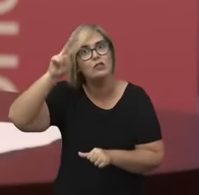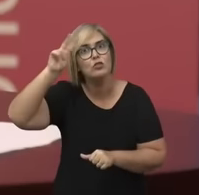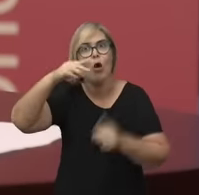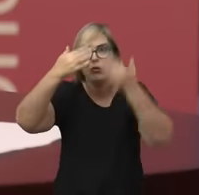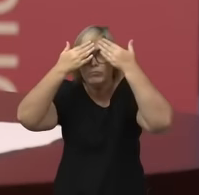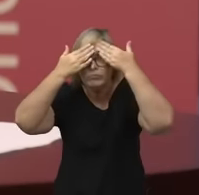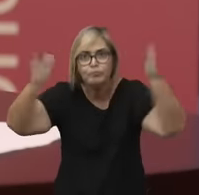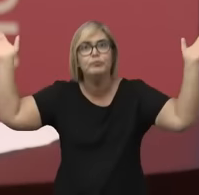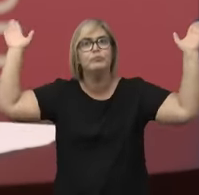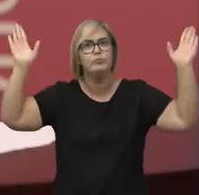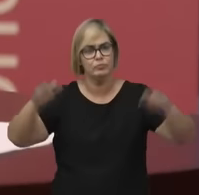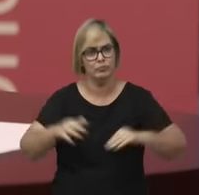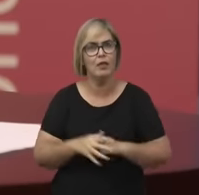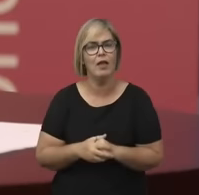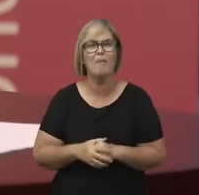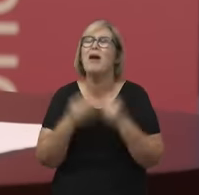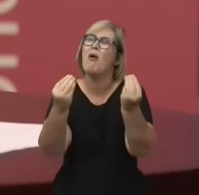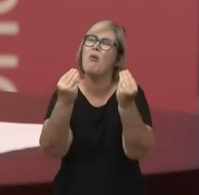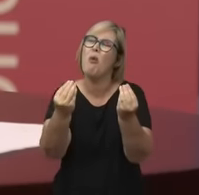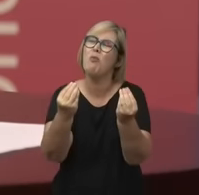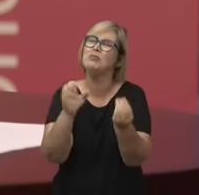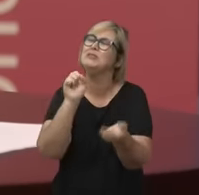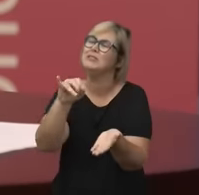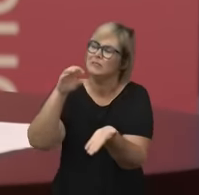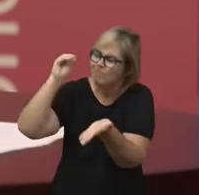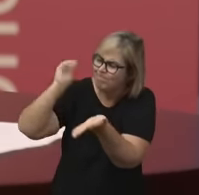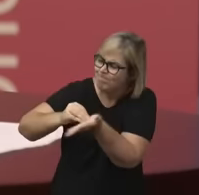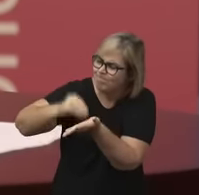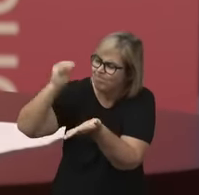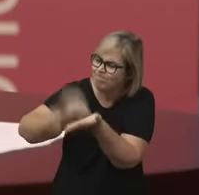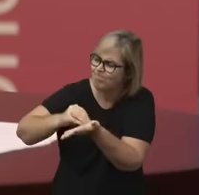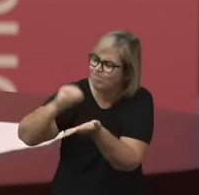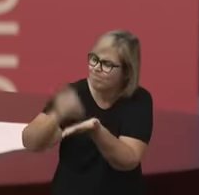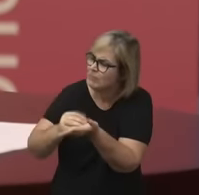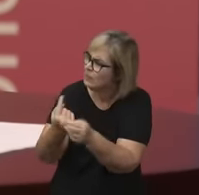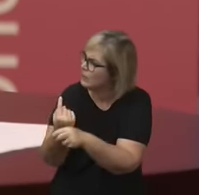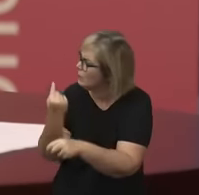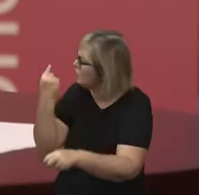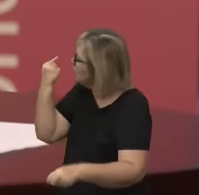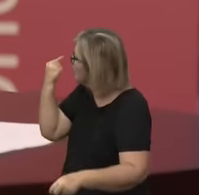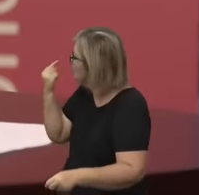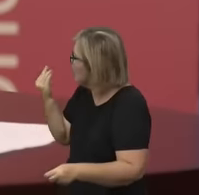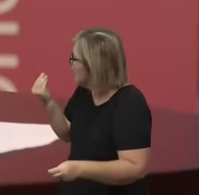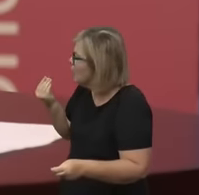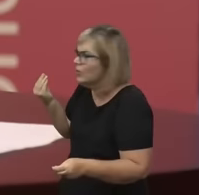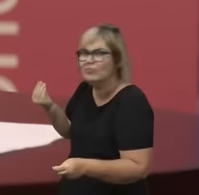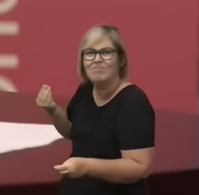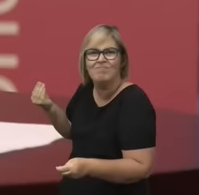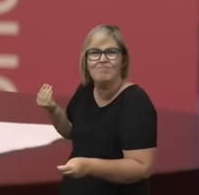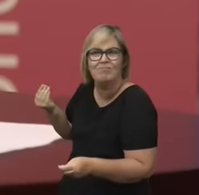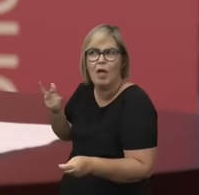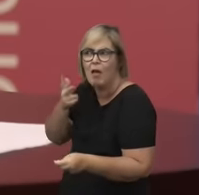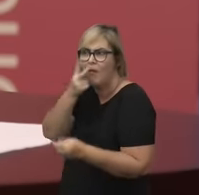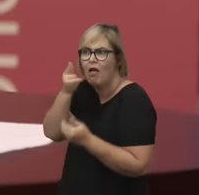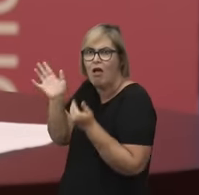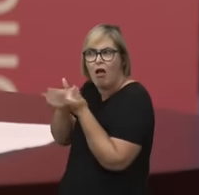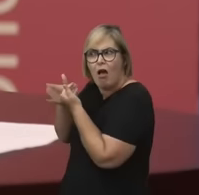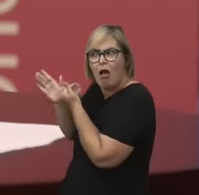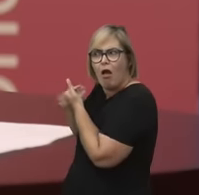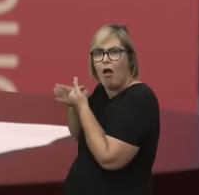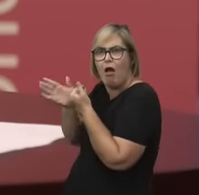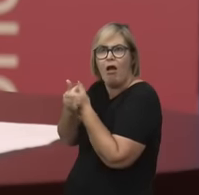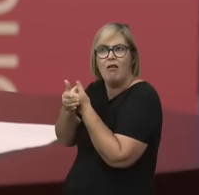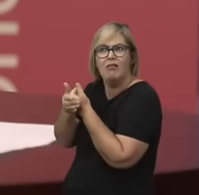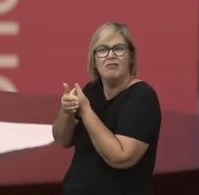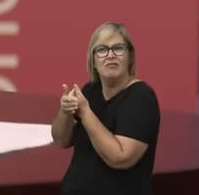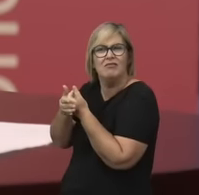se essas ausências são ausências. É como se fosse um paradoxo.